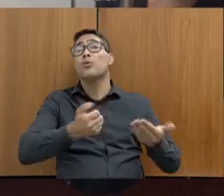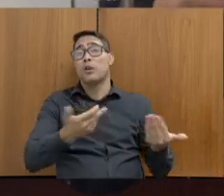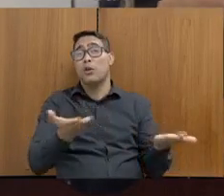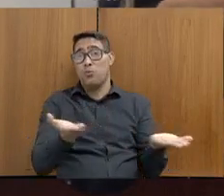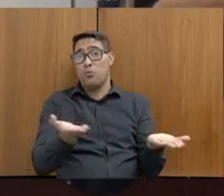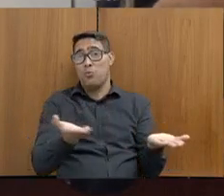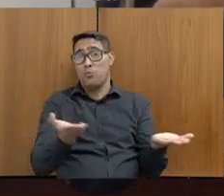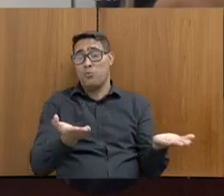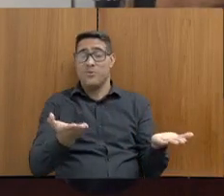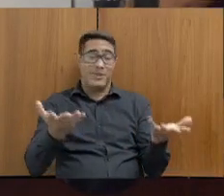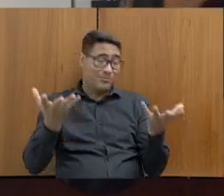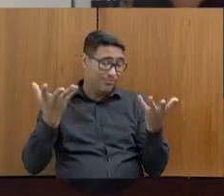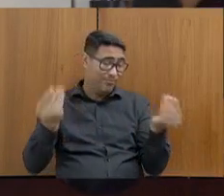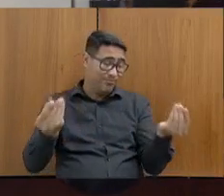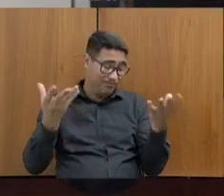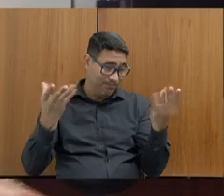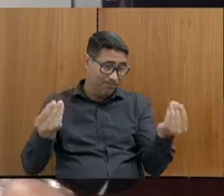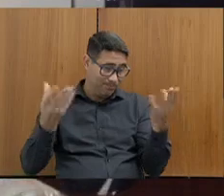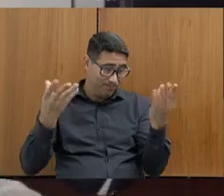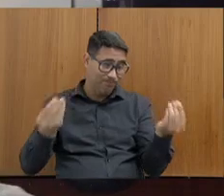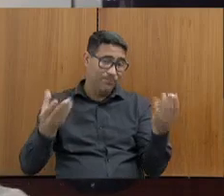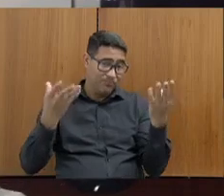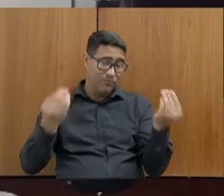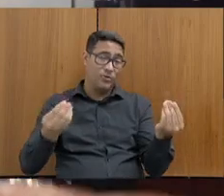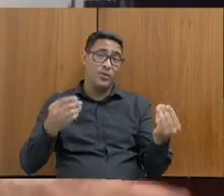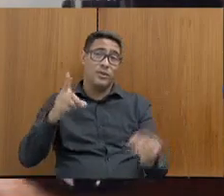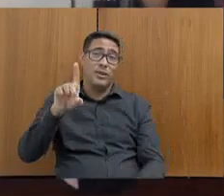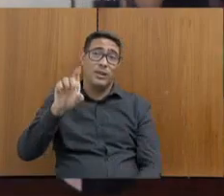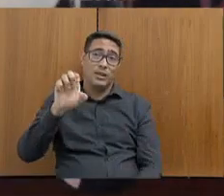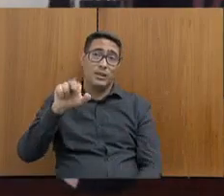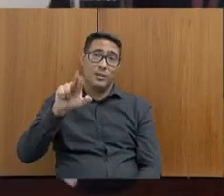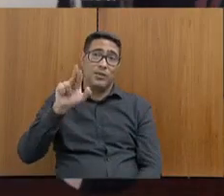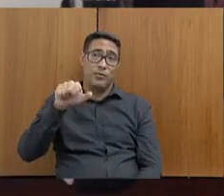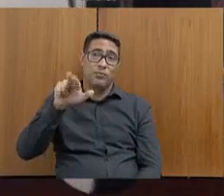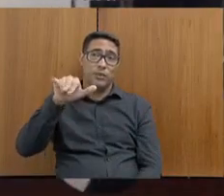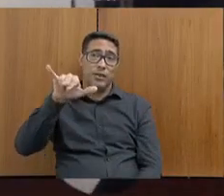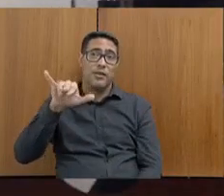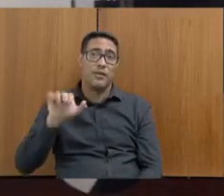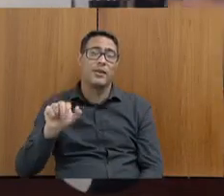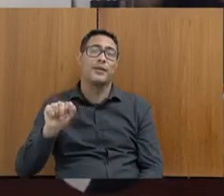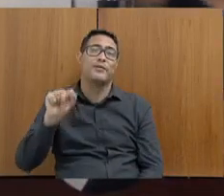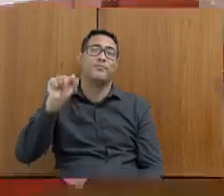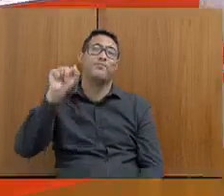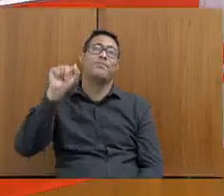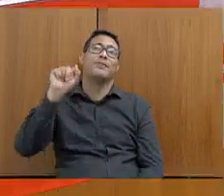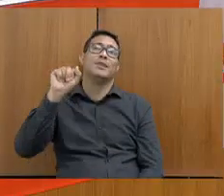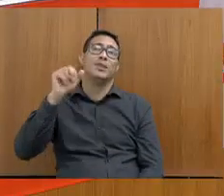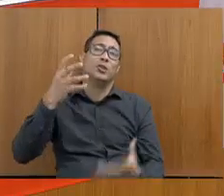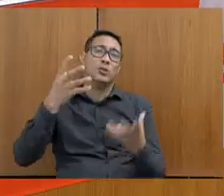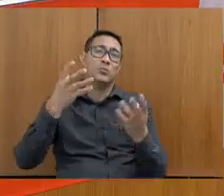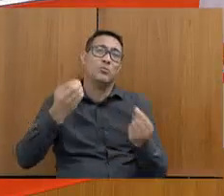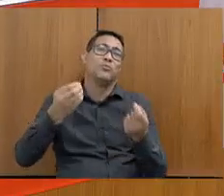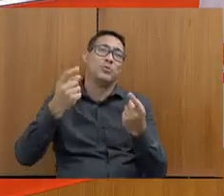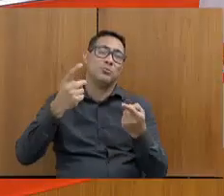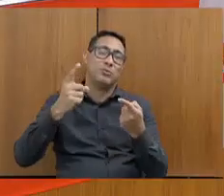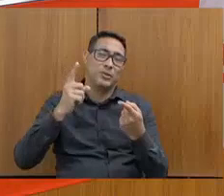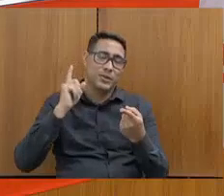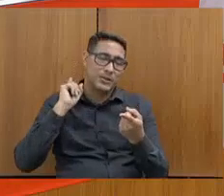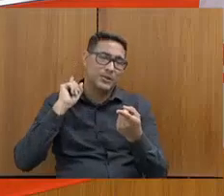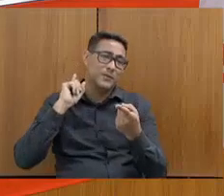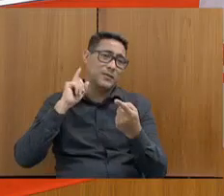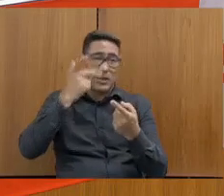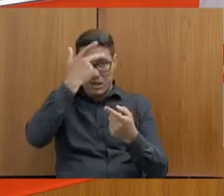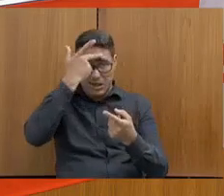nós já recebemos de denúncias, estou falando do seu mandato, do seu mandato talvez até menos, mas no passado, de gente que